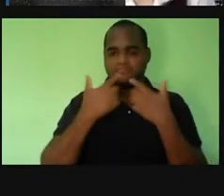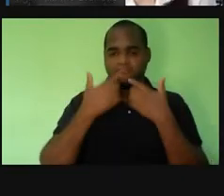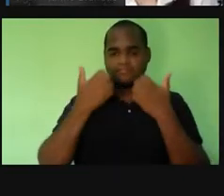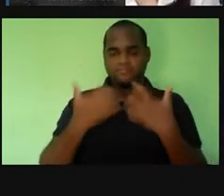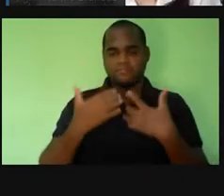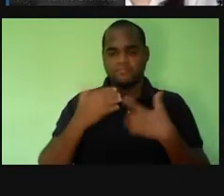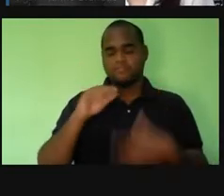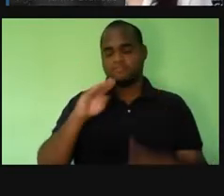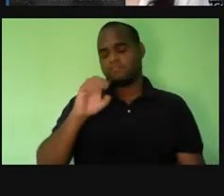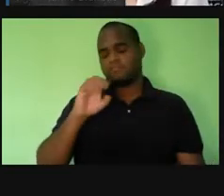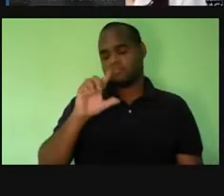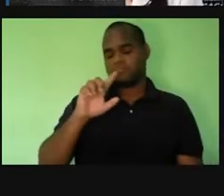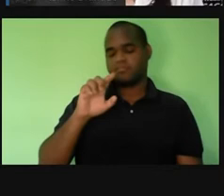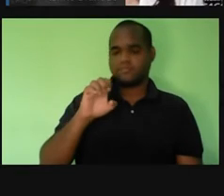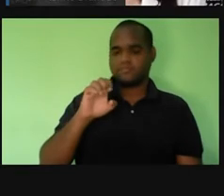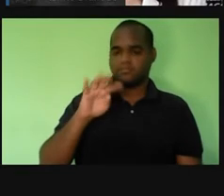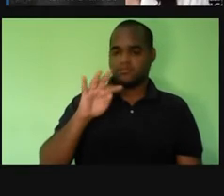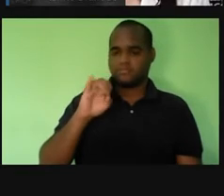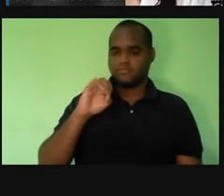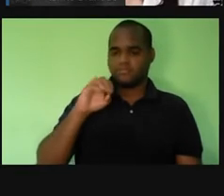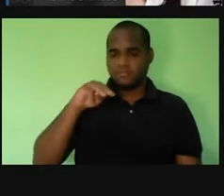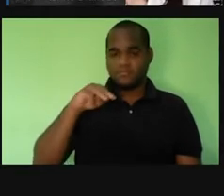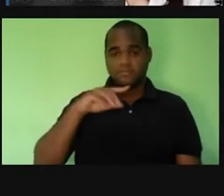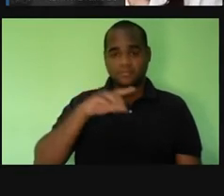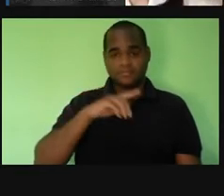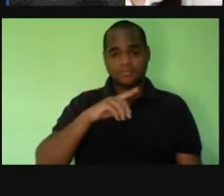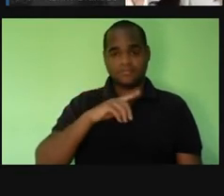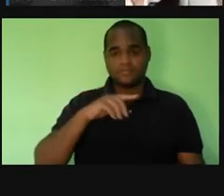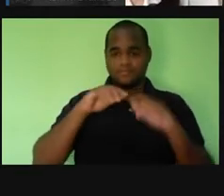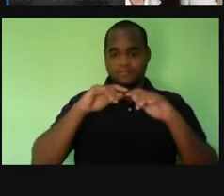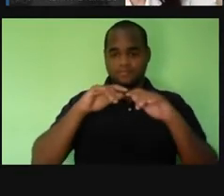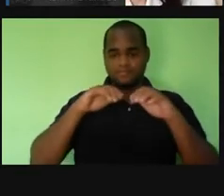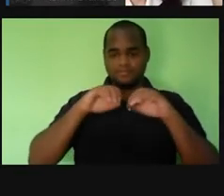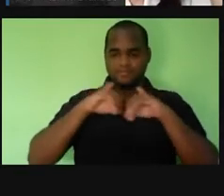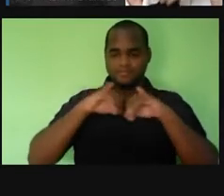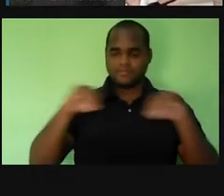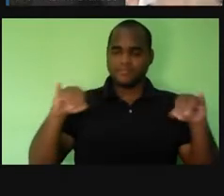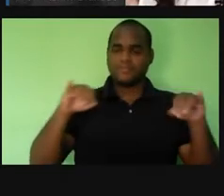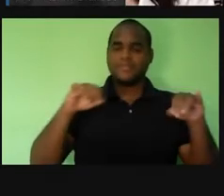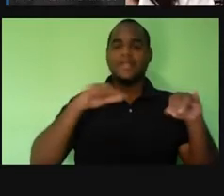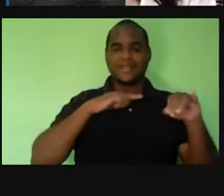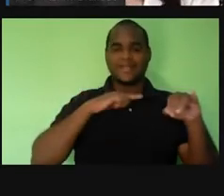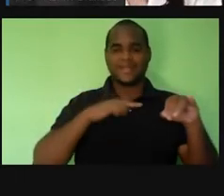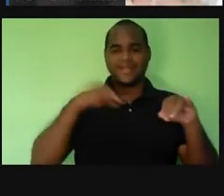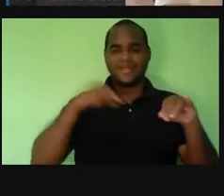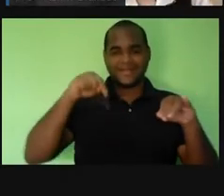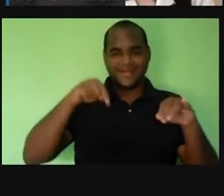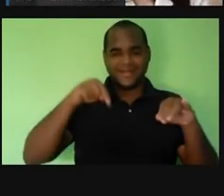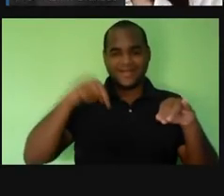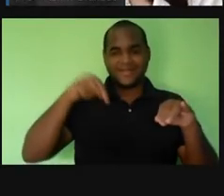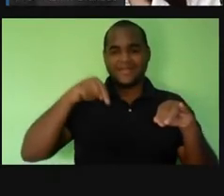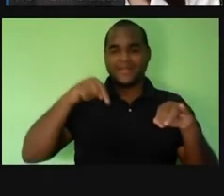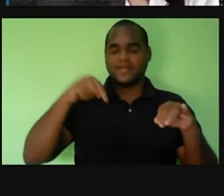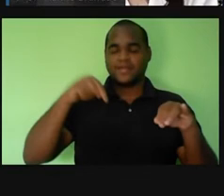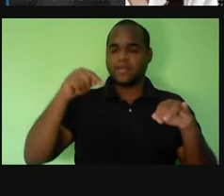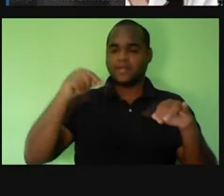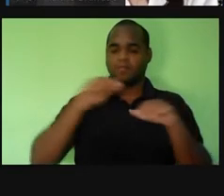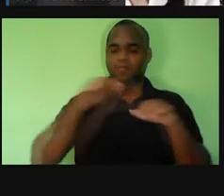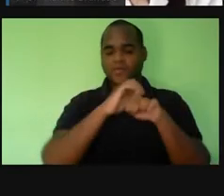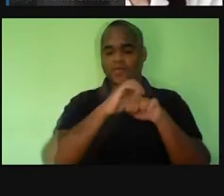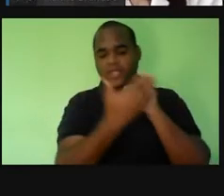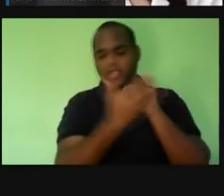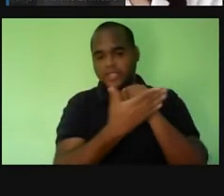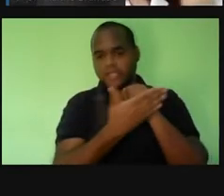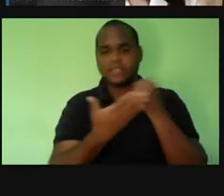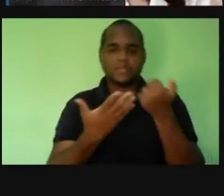os boletins que a gente vem recebendo, né? E os informes que nós estamos recebendo sobre a Covid-19, né?